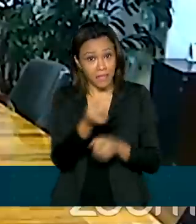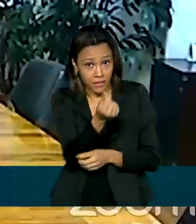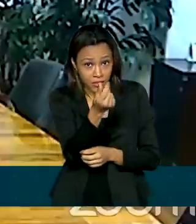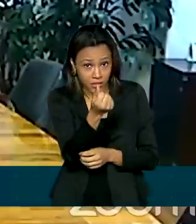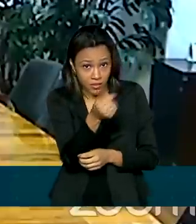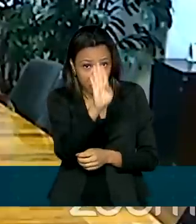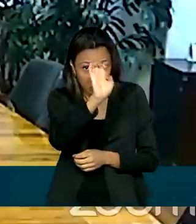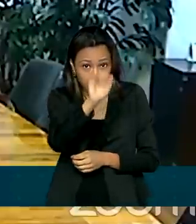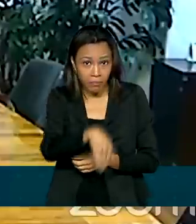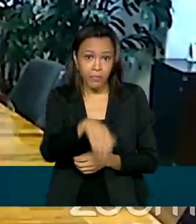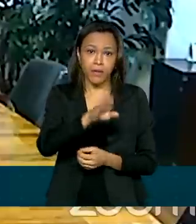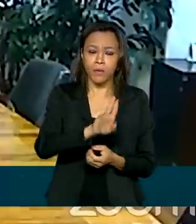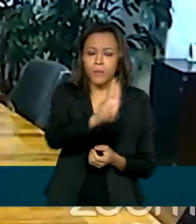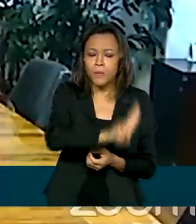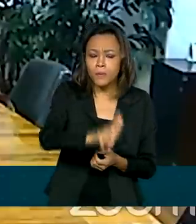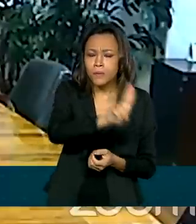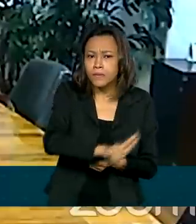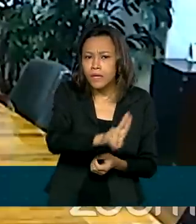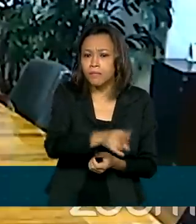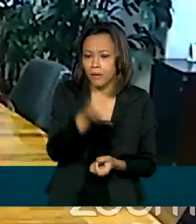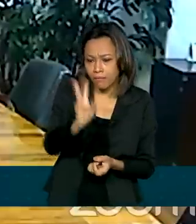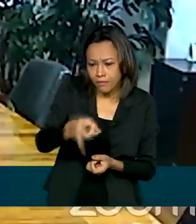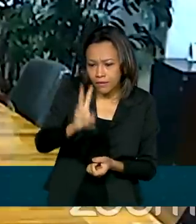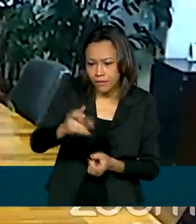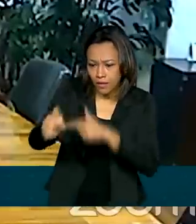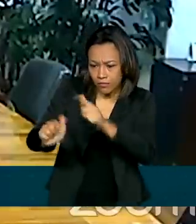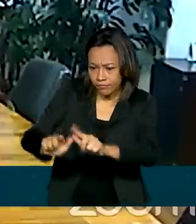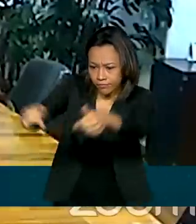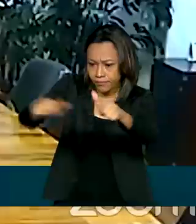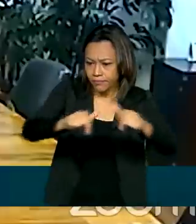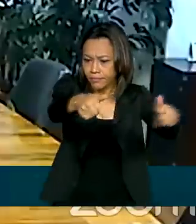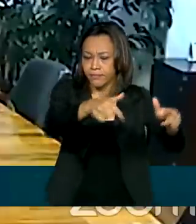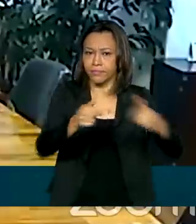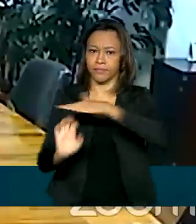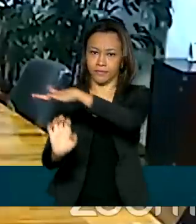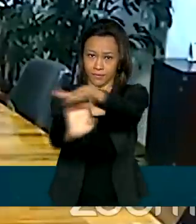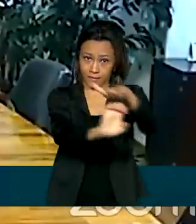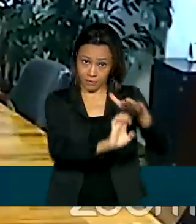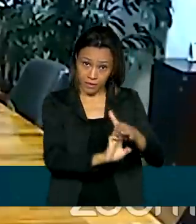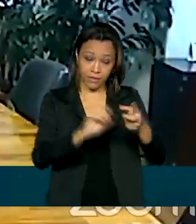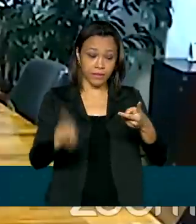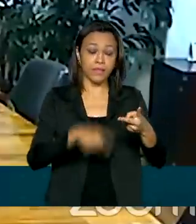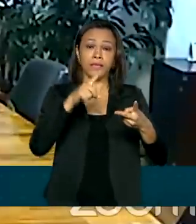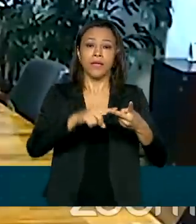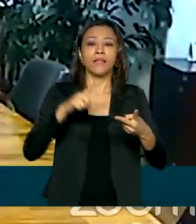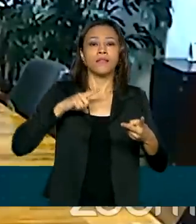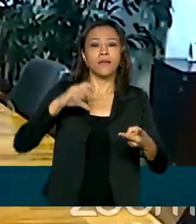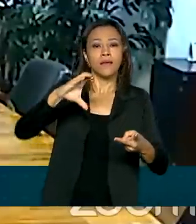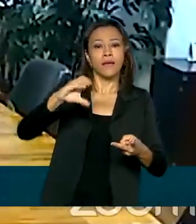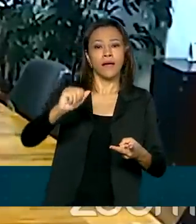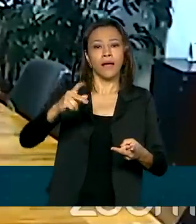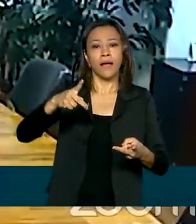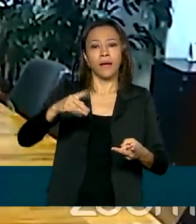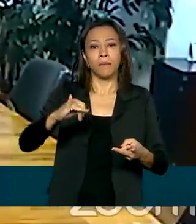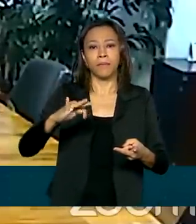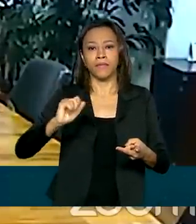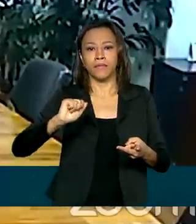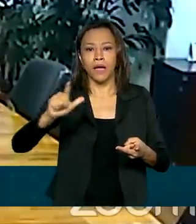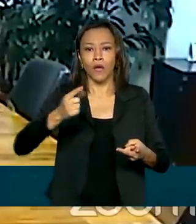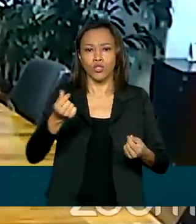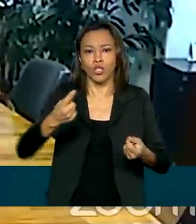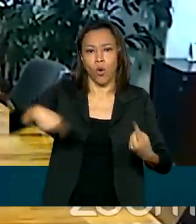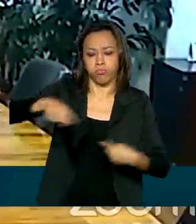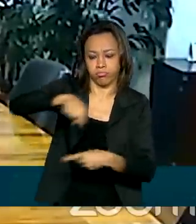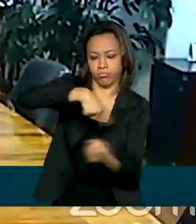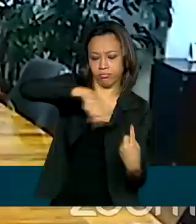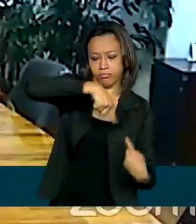usado, seja para garantir a sobrevivência dessas empresas, seja para ter capital de giro agora na retomada, seja até, em alguns